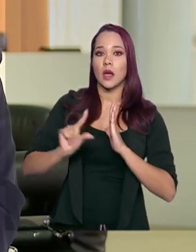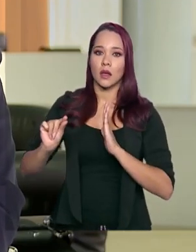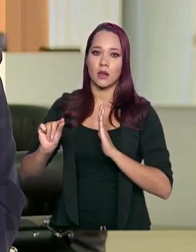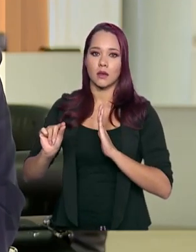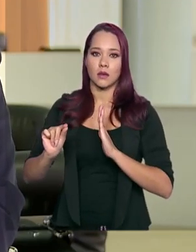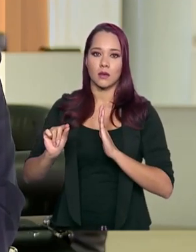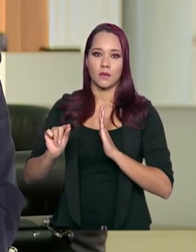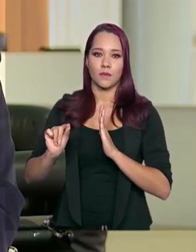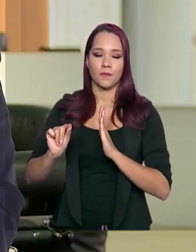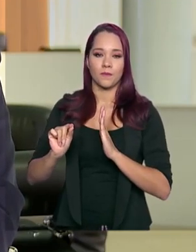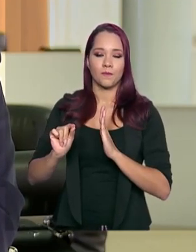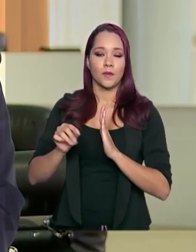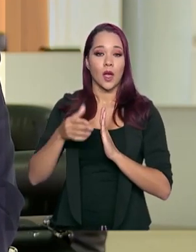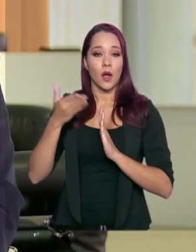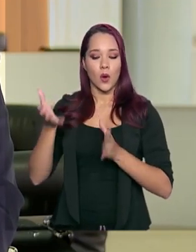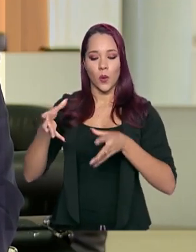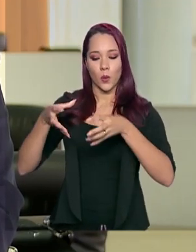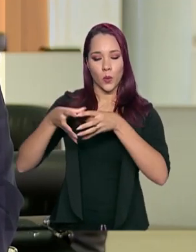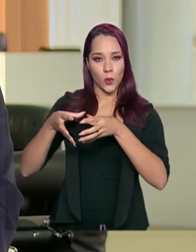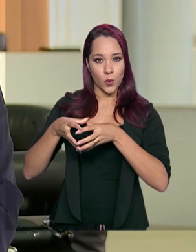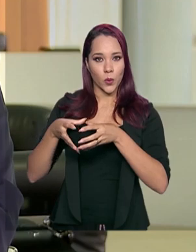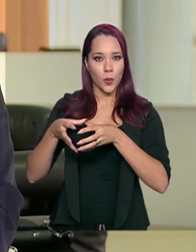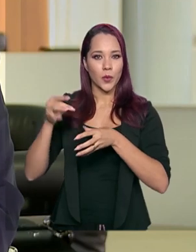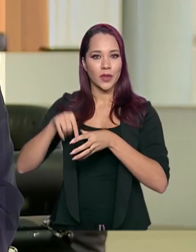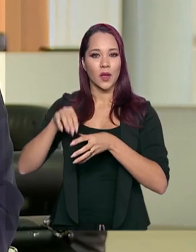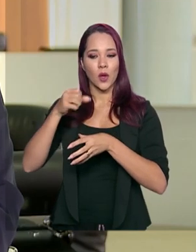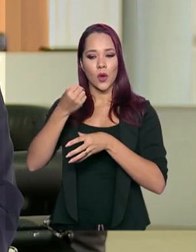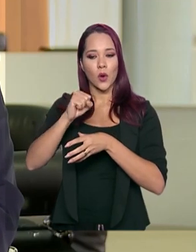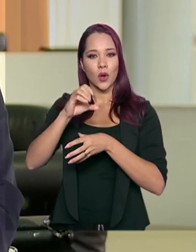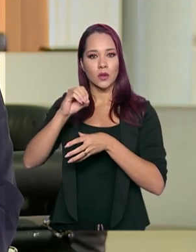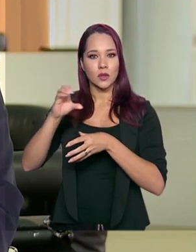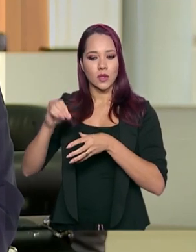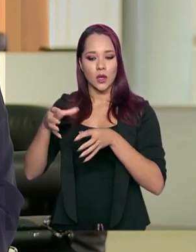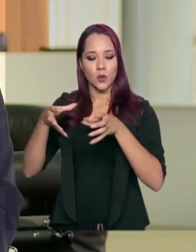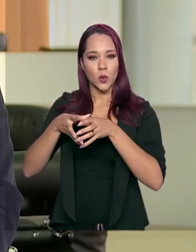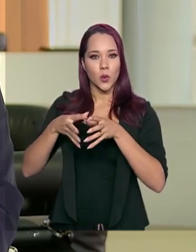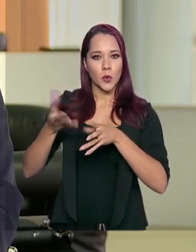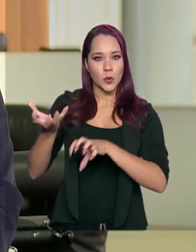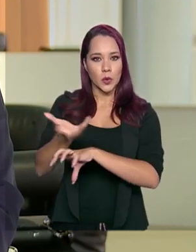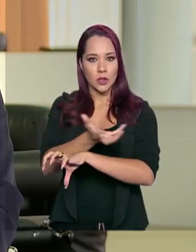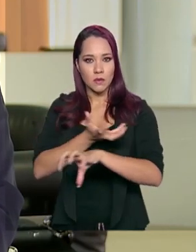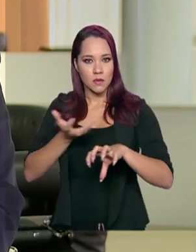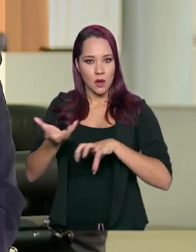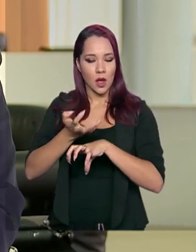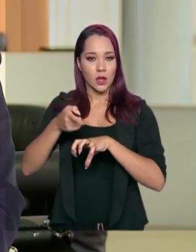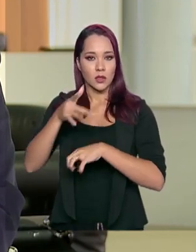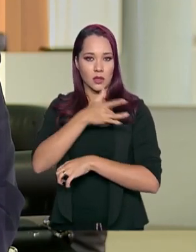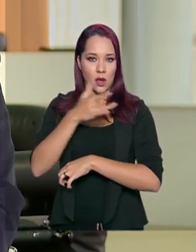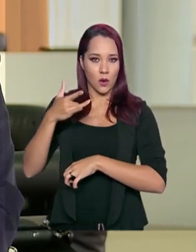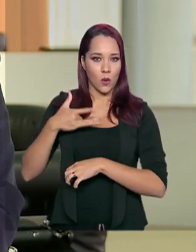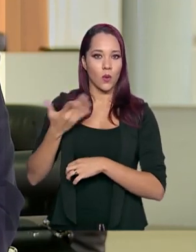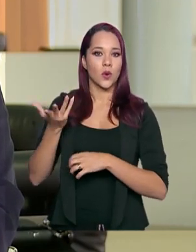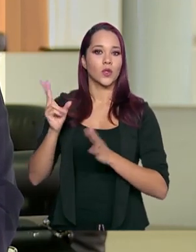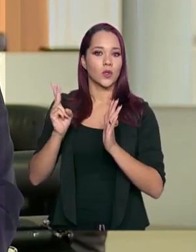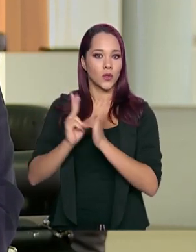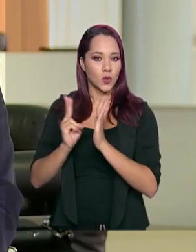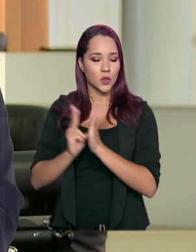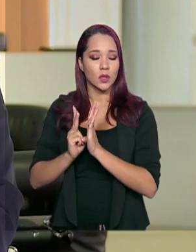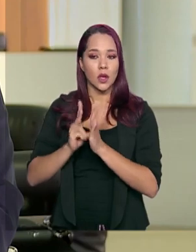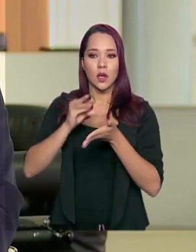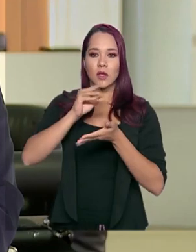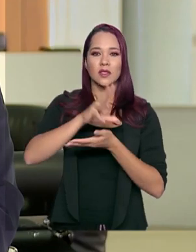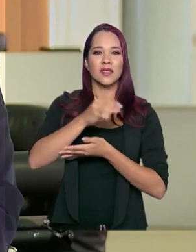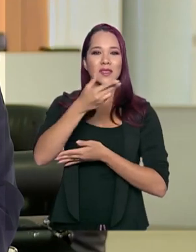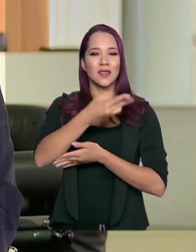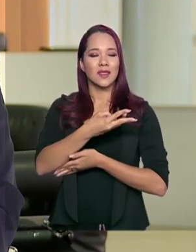Com relação às equipes, nós temos 800 equipes multidisciplinares de saúde indígena distribuídas em 34